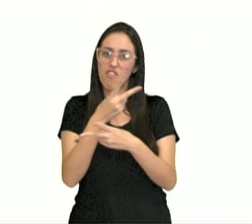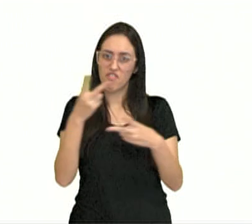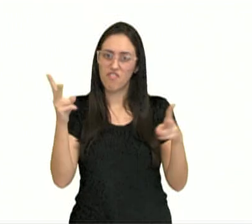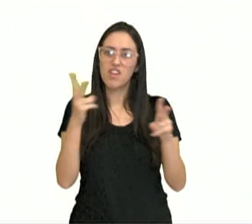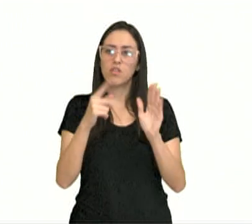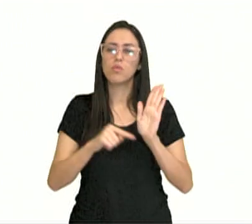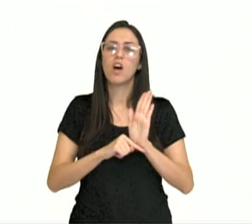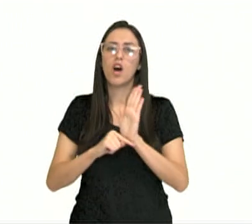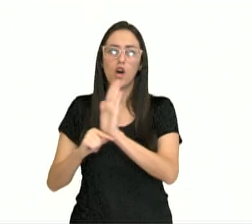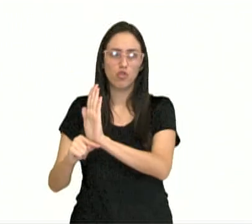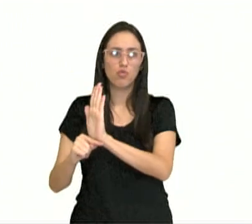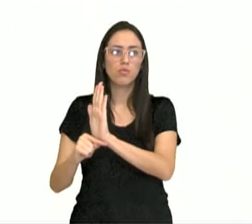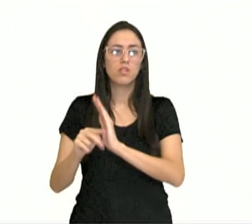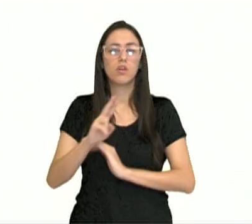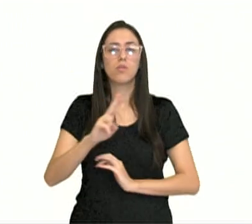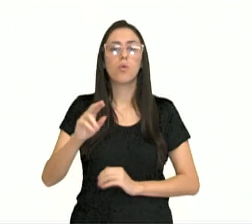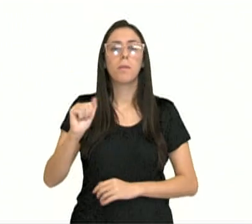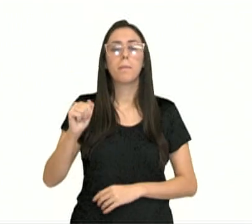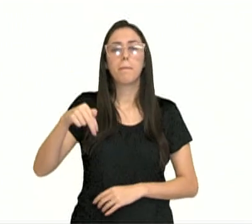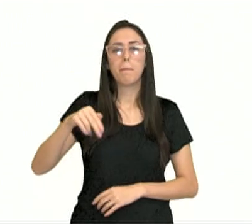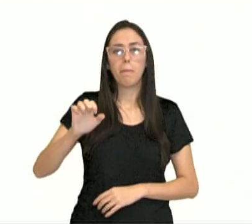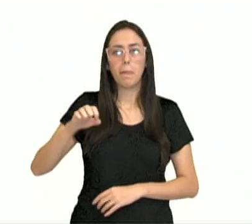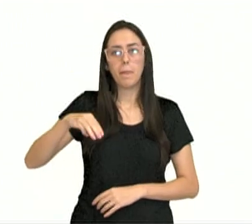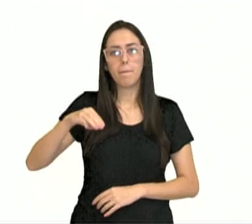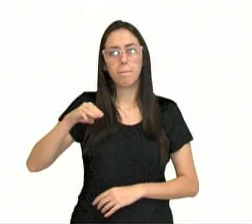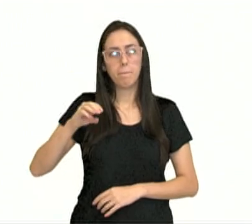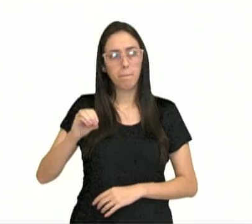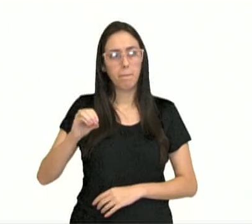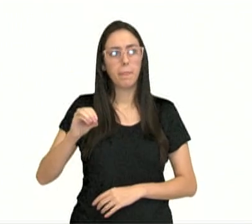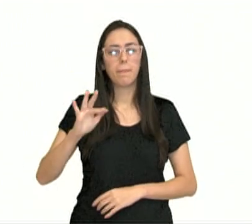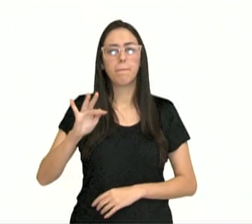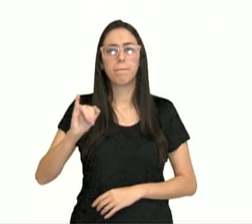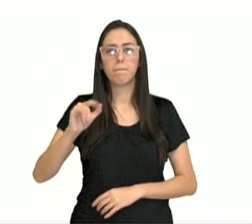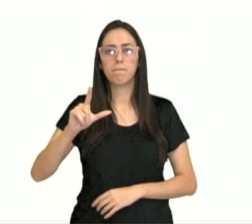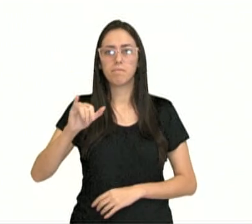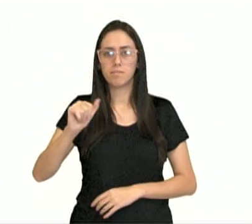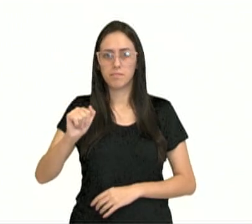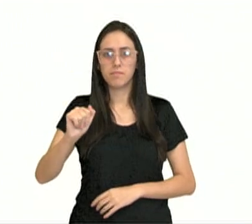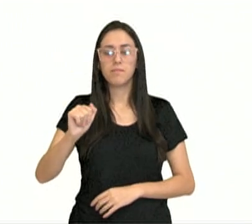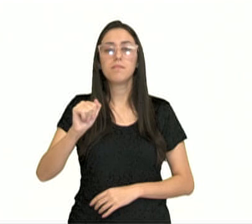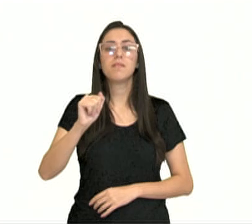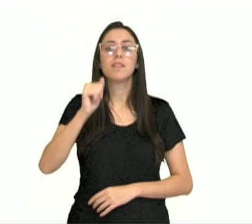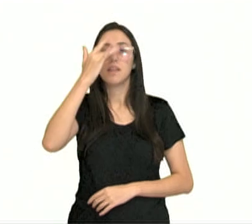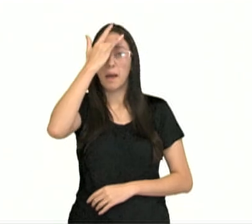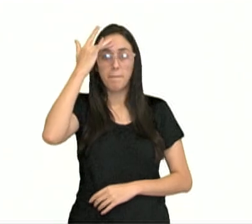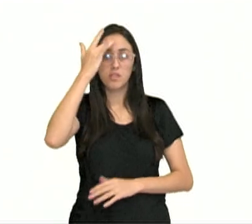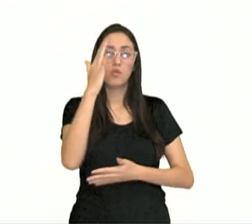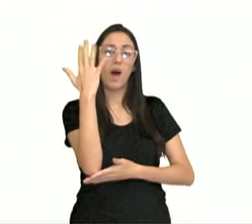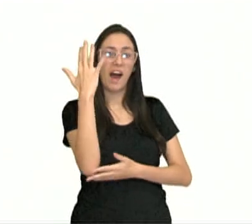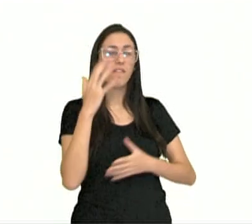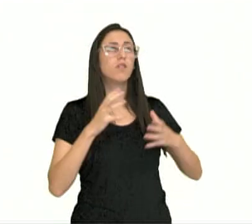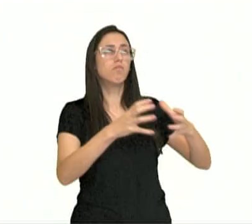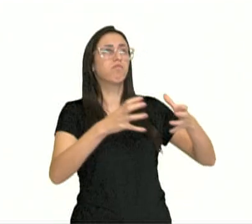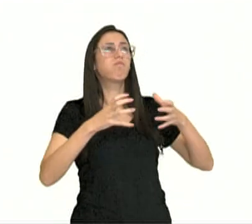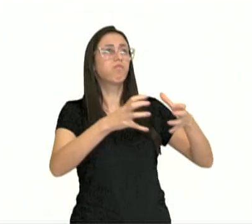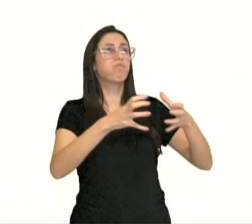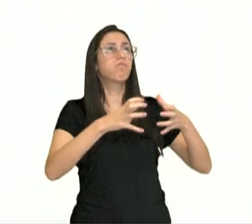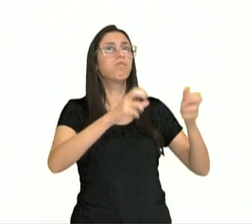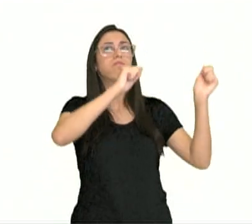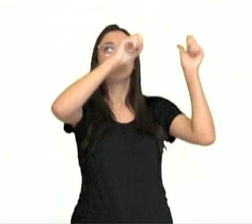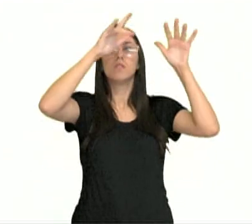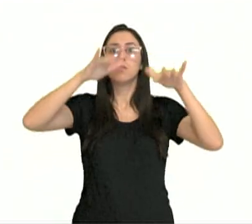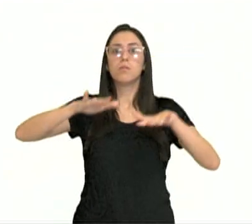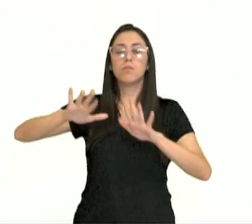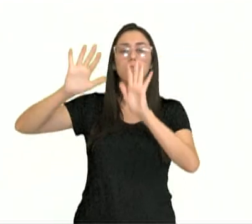anemofilia. Reparem nessa animação. Uma pessoa chacoalhou, balançou uma árvore masculina, porque tem um